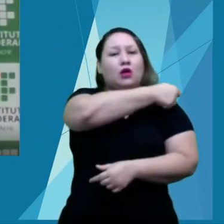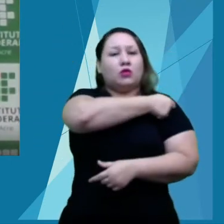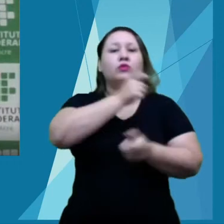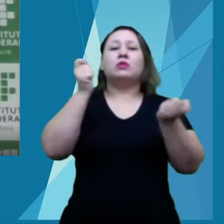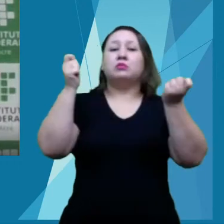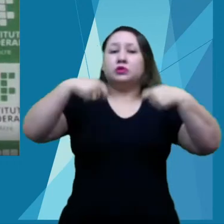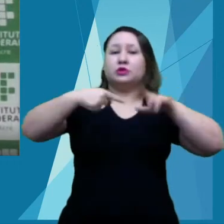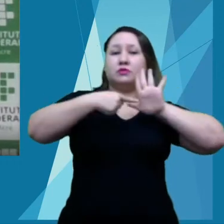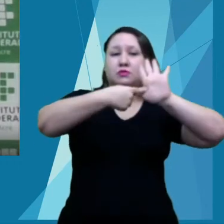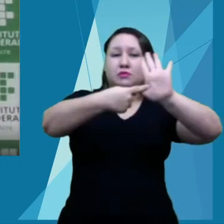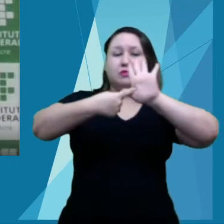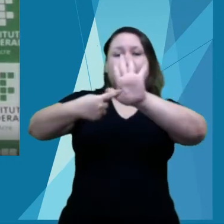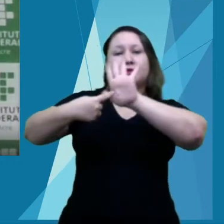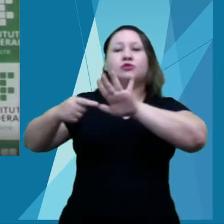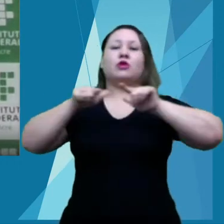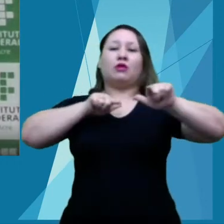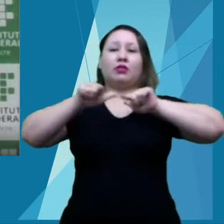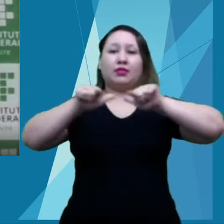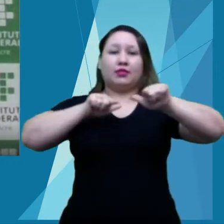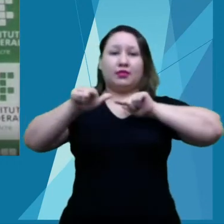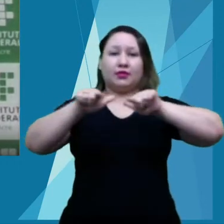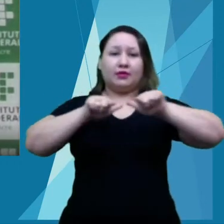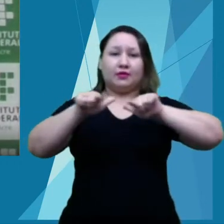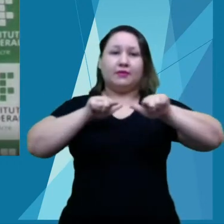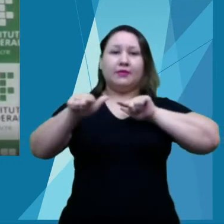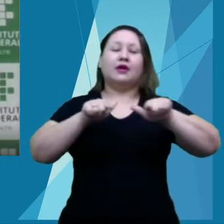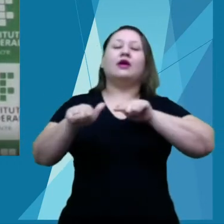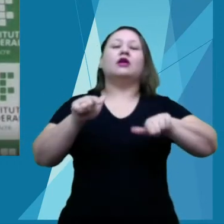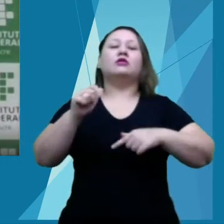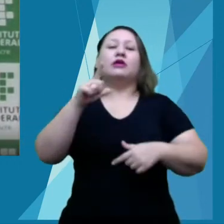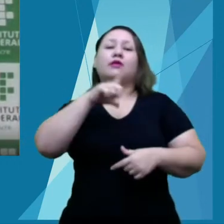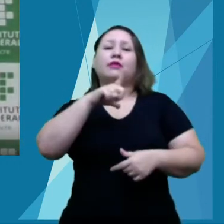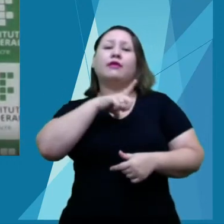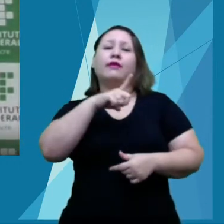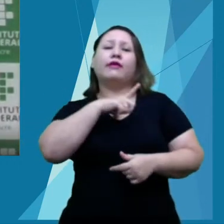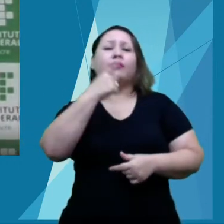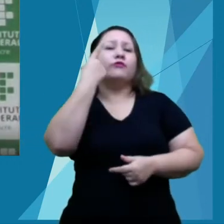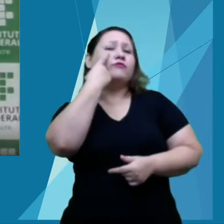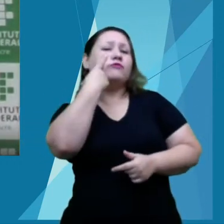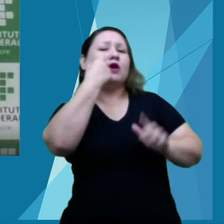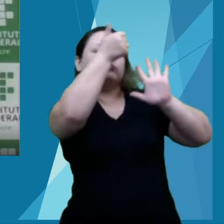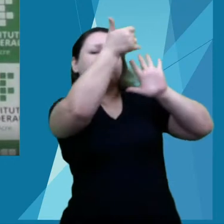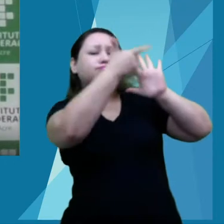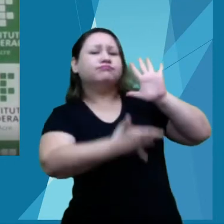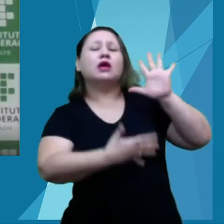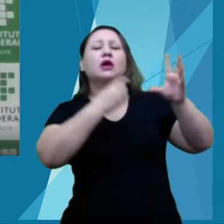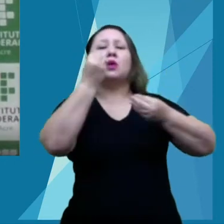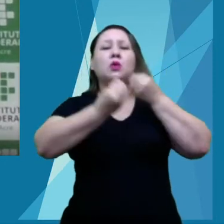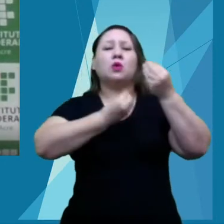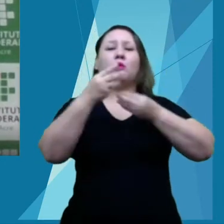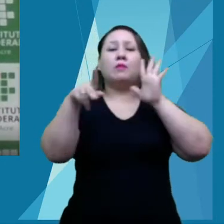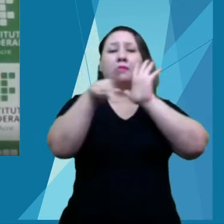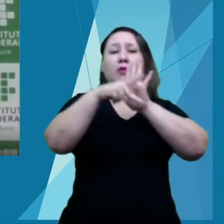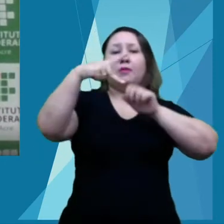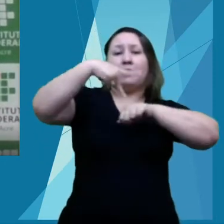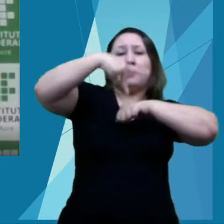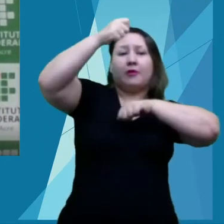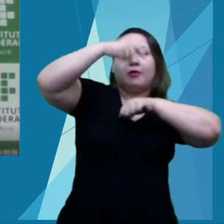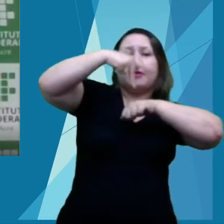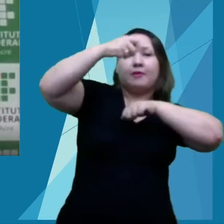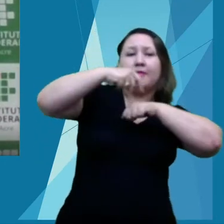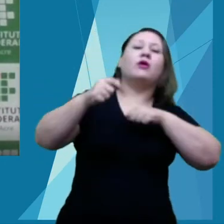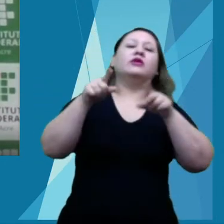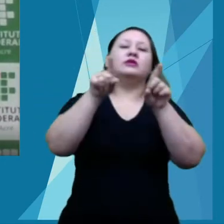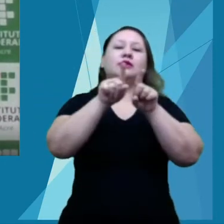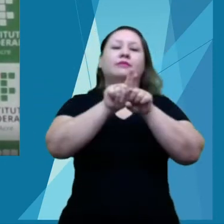contemplados de editais do IFAC, como também de resultados de trabalho de pós-graduação, especialização, mestrado e